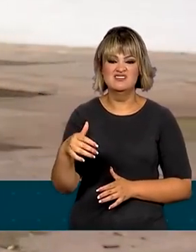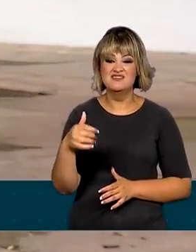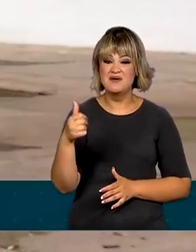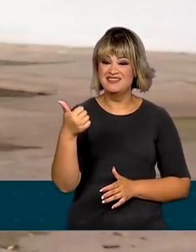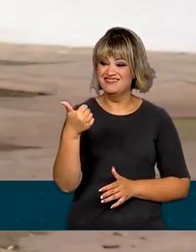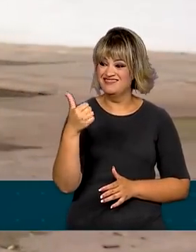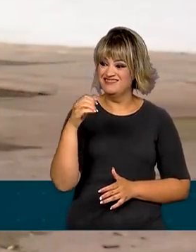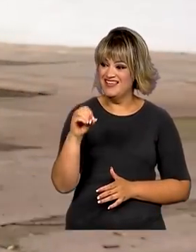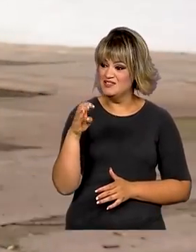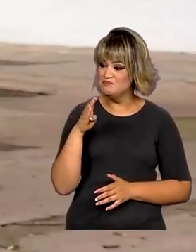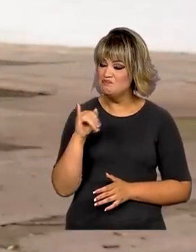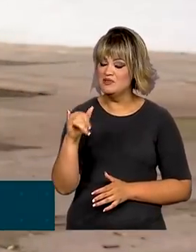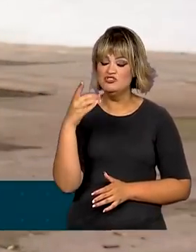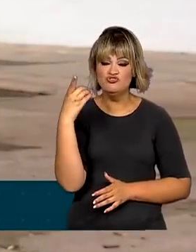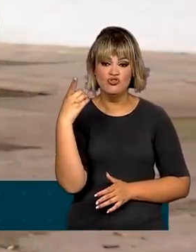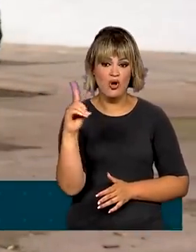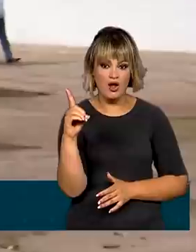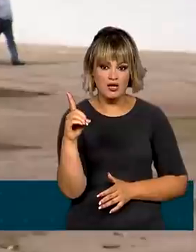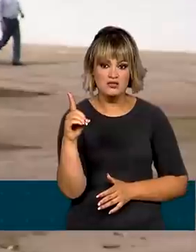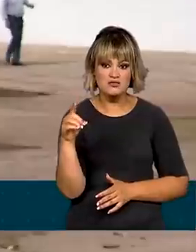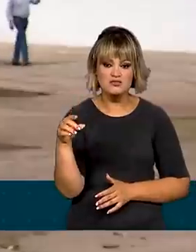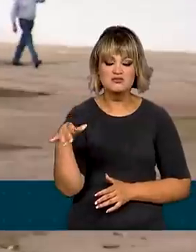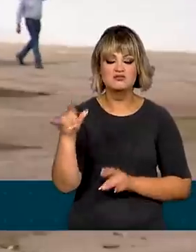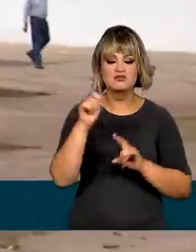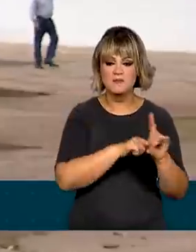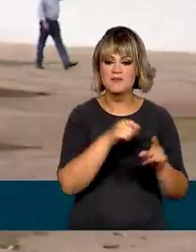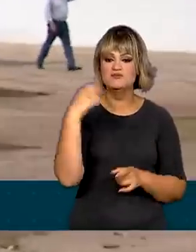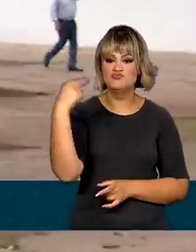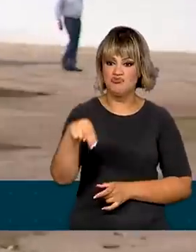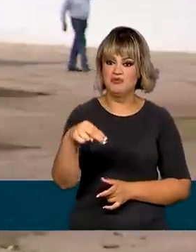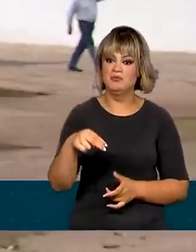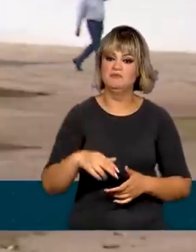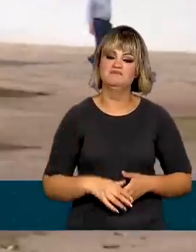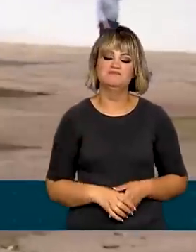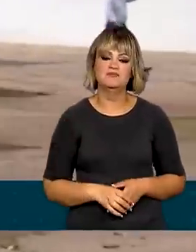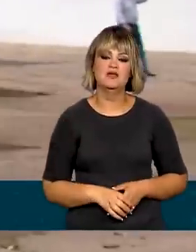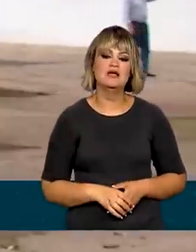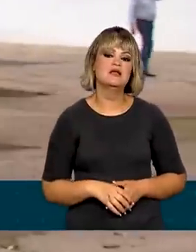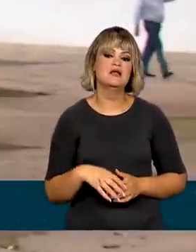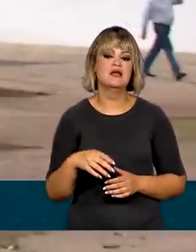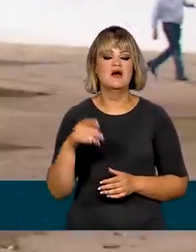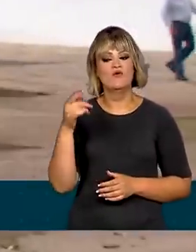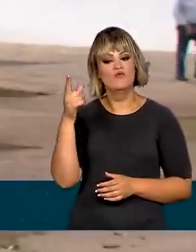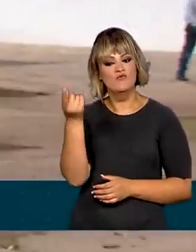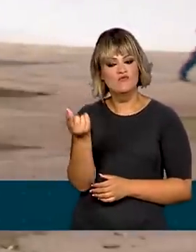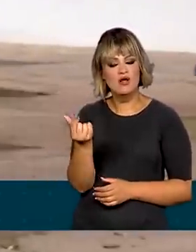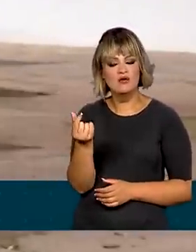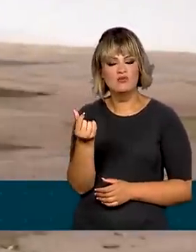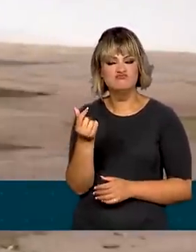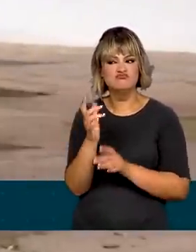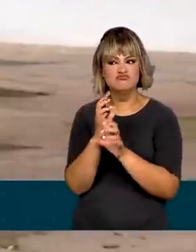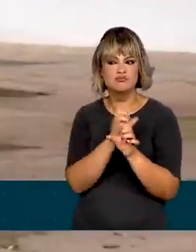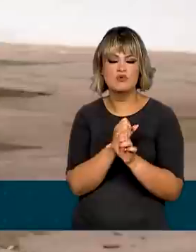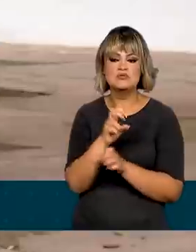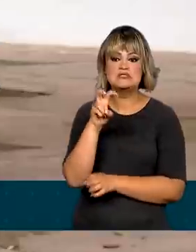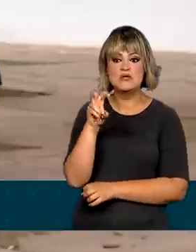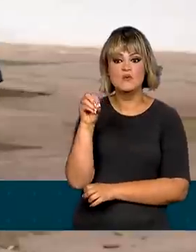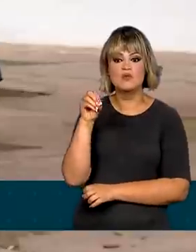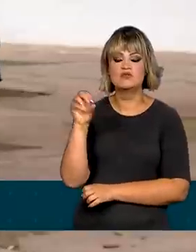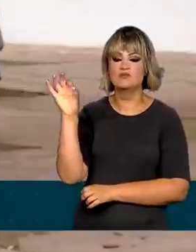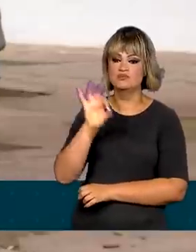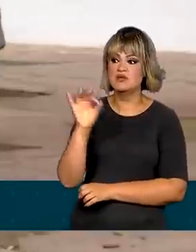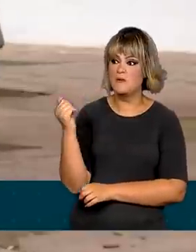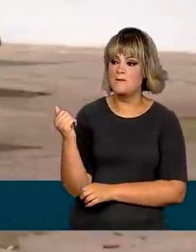bilhões de dólares para os meses de novembro. Na apuração, o valor apurado foi mais de 50%